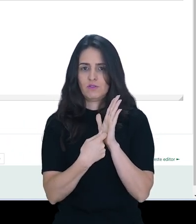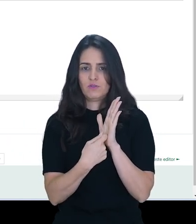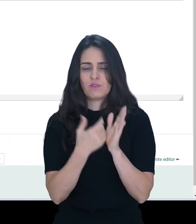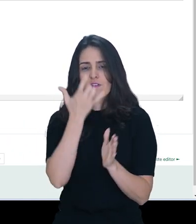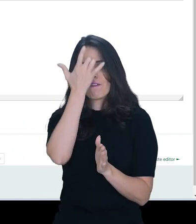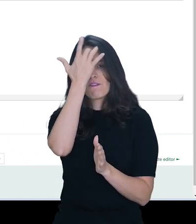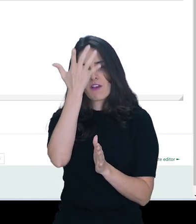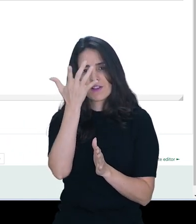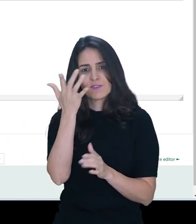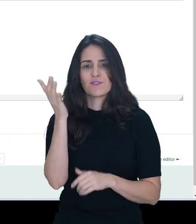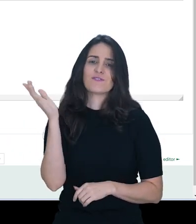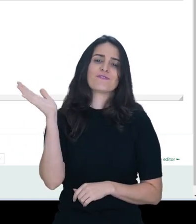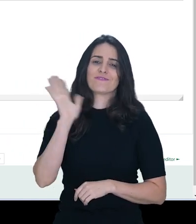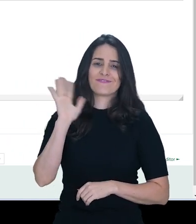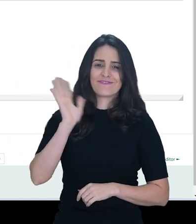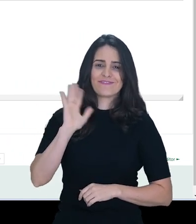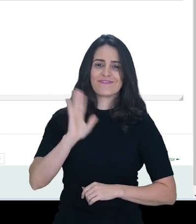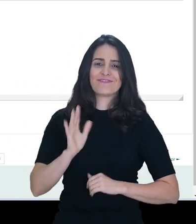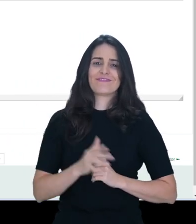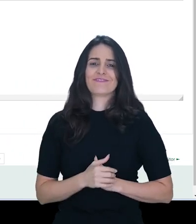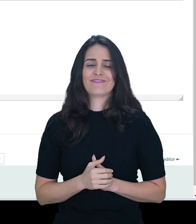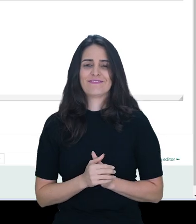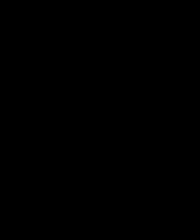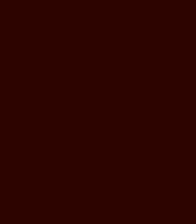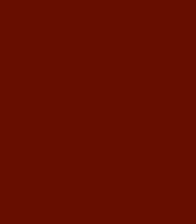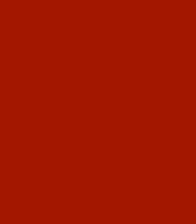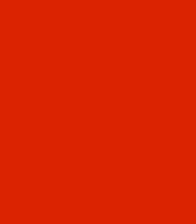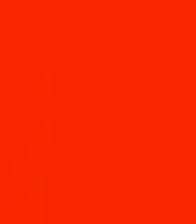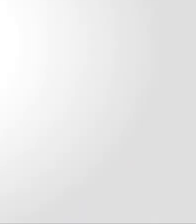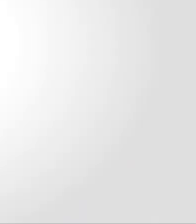criação do diário. Até o próximo tutorial.